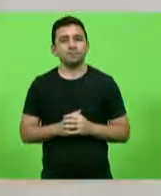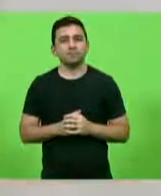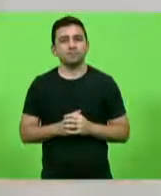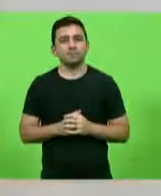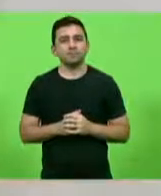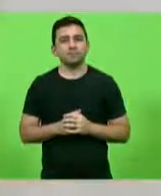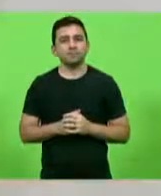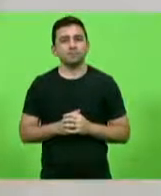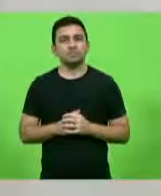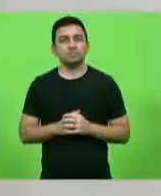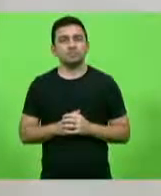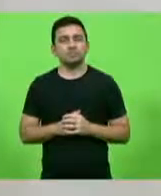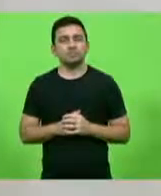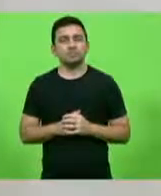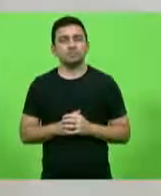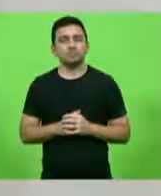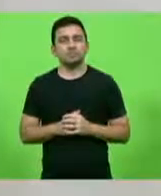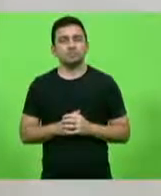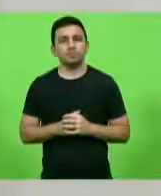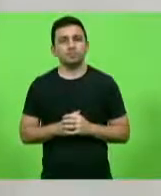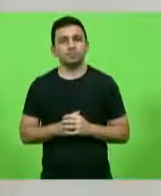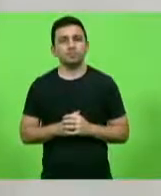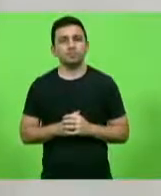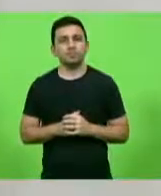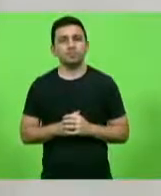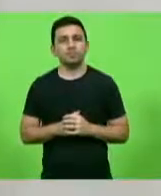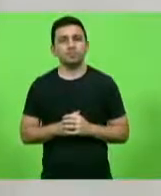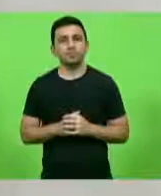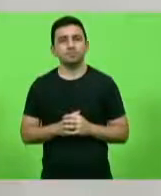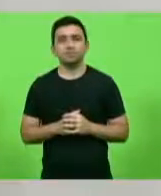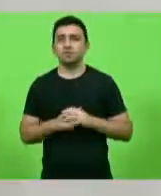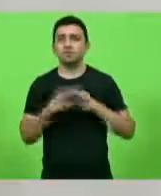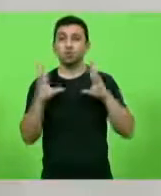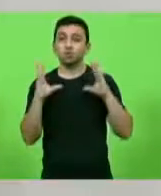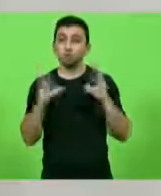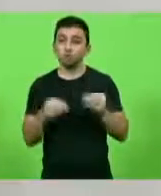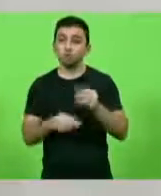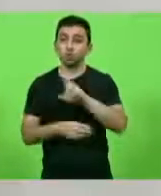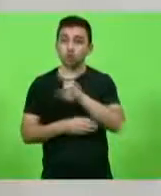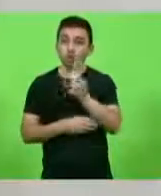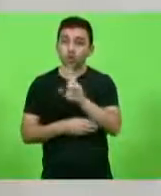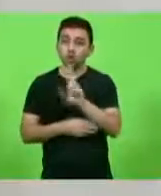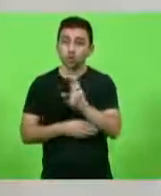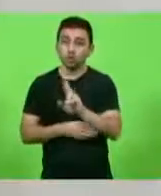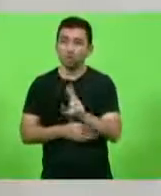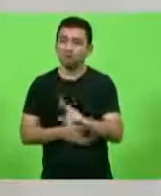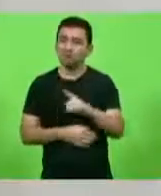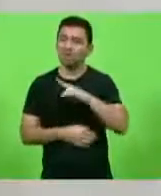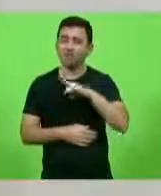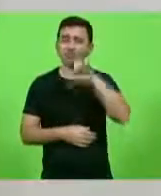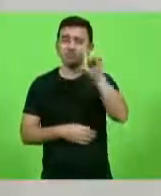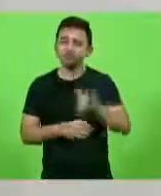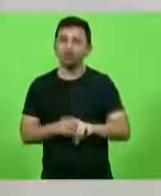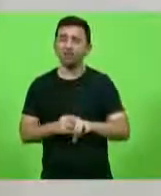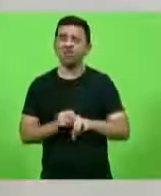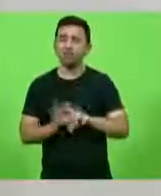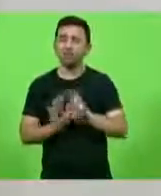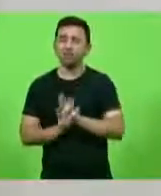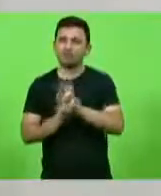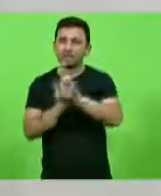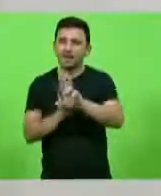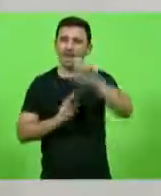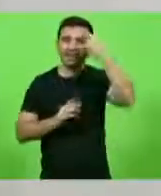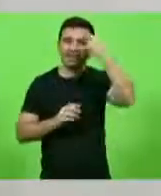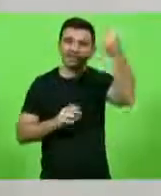30 segundos, por favor. Mais um minuto, deputado. Todos esses nomes citados têm todo o direito de representar o que quiserem, as ideias que